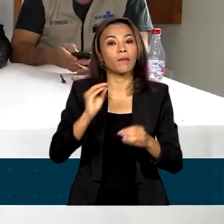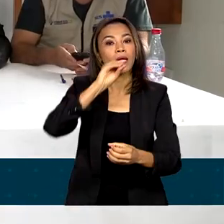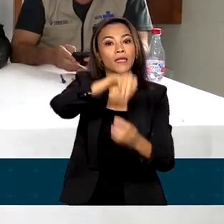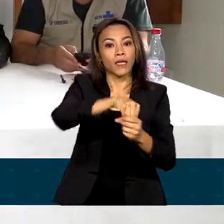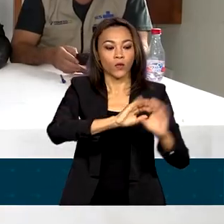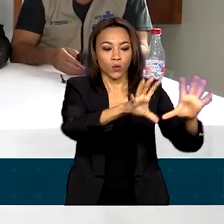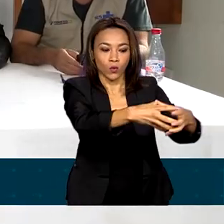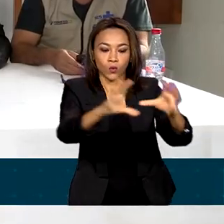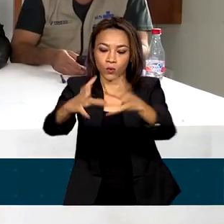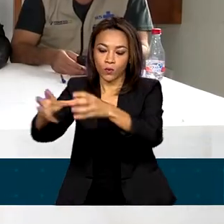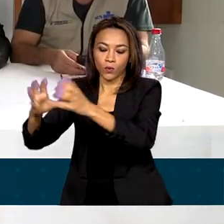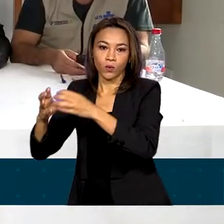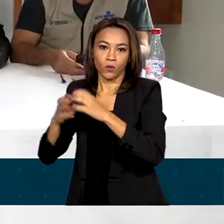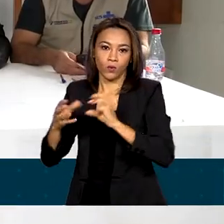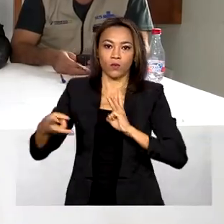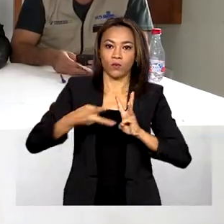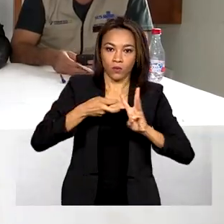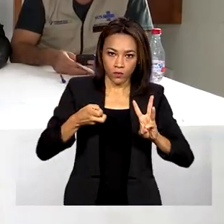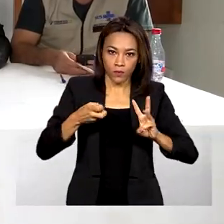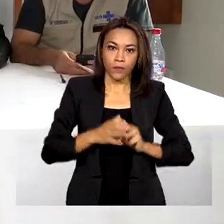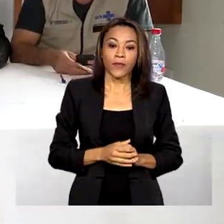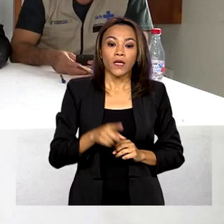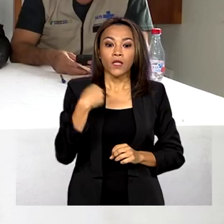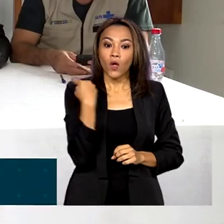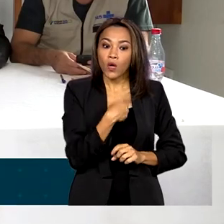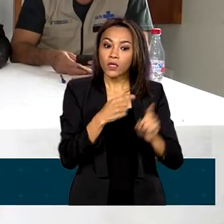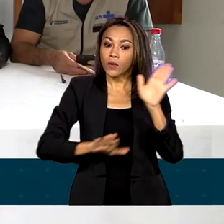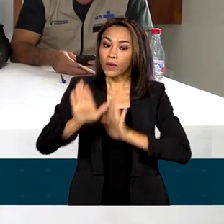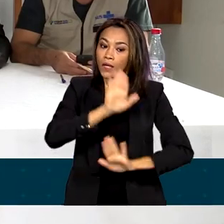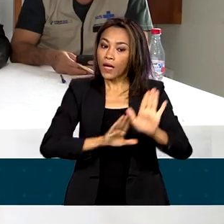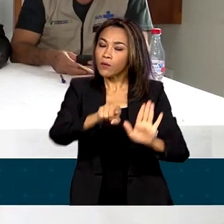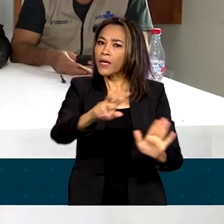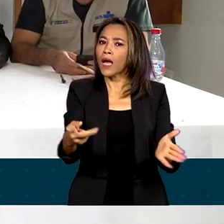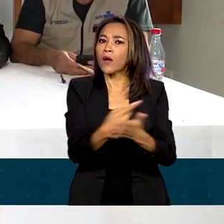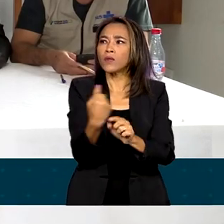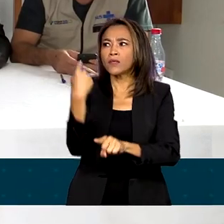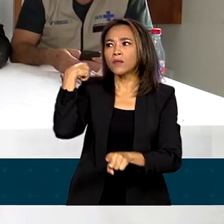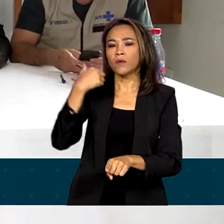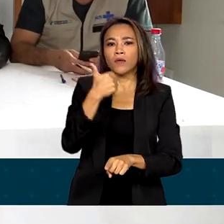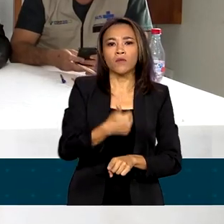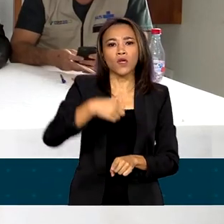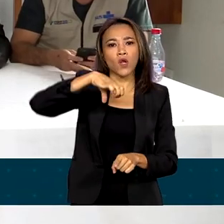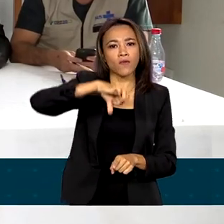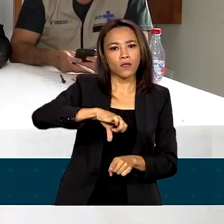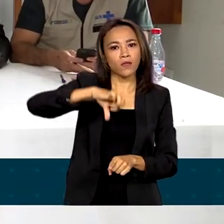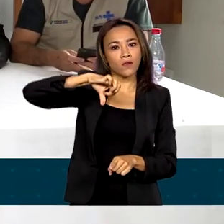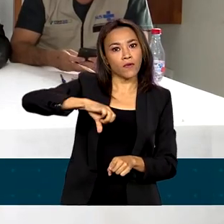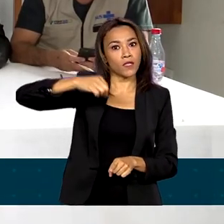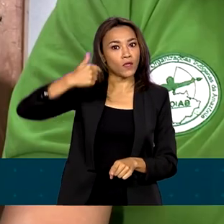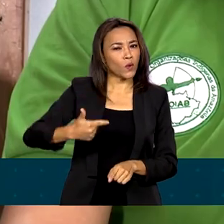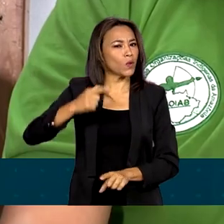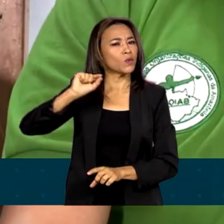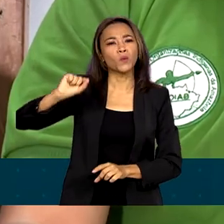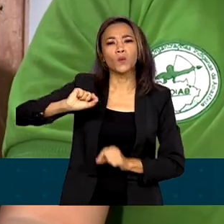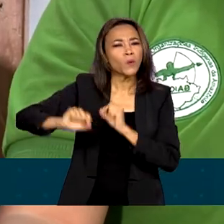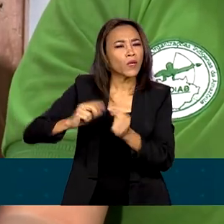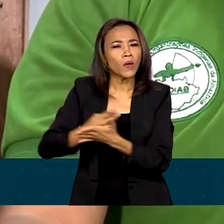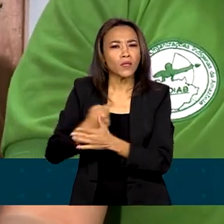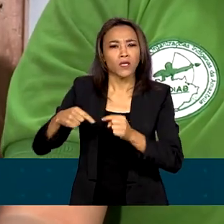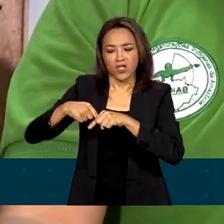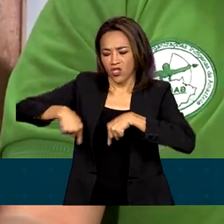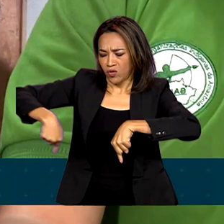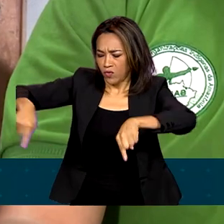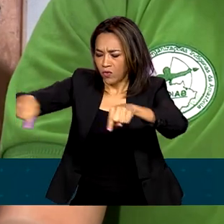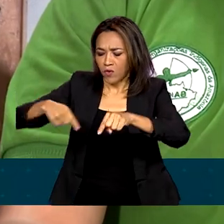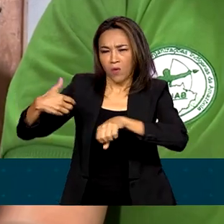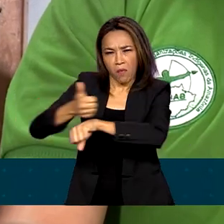tomar muito cuidado para que não ocorra neste momento o que aconteceu em 1992, quando teve a desintrusão